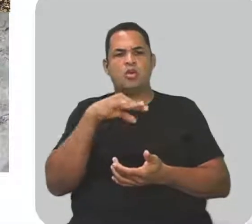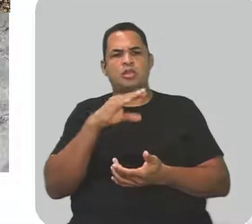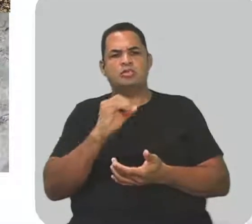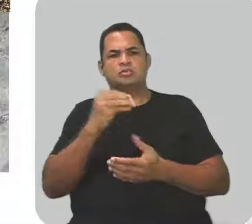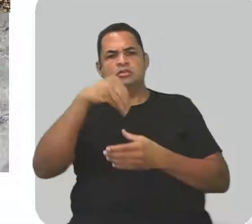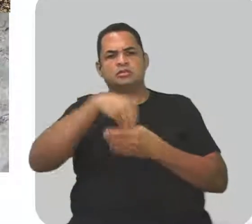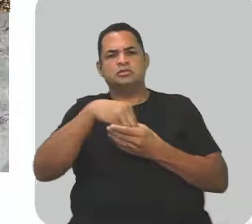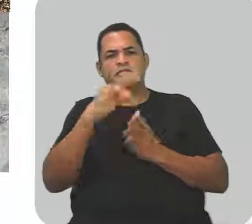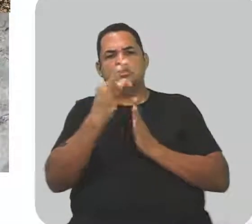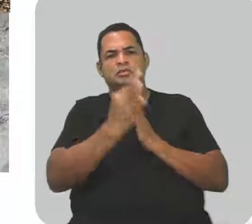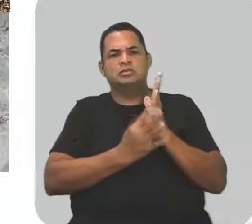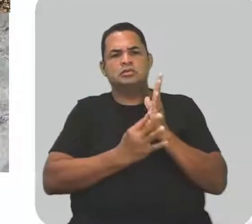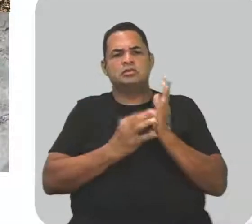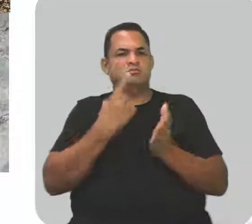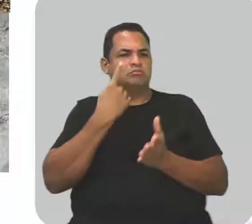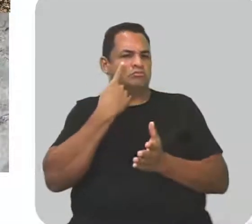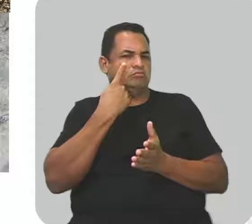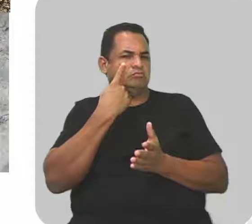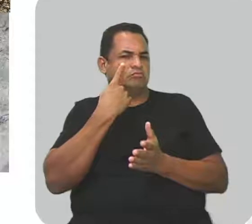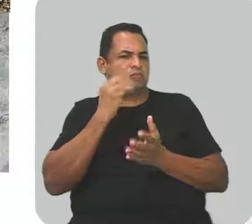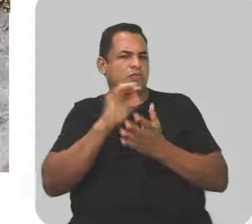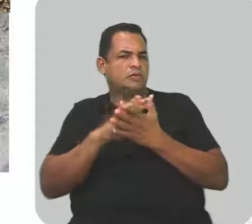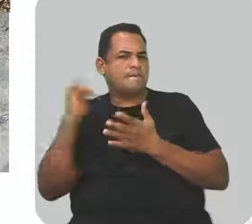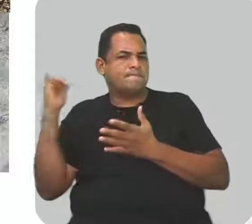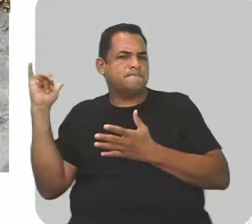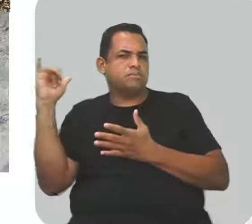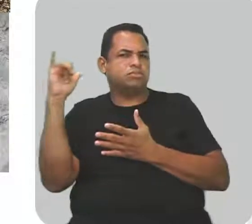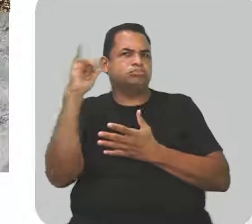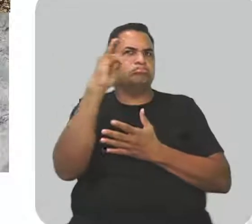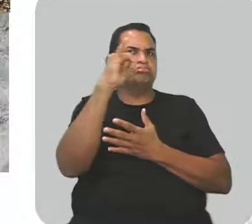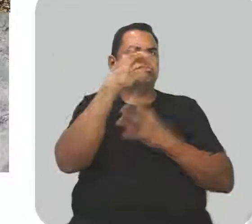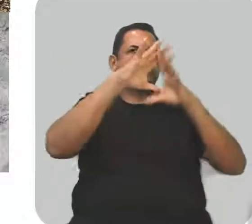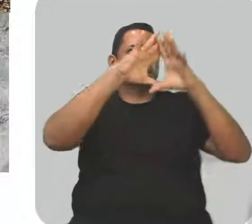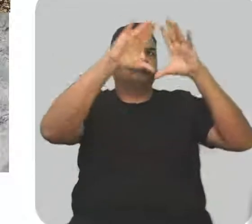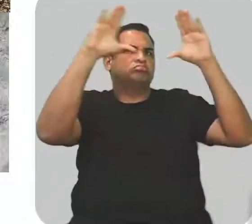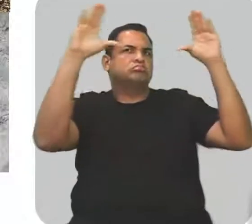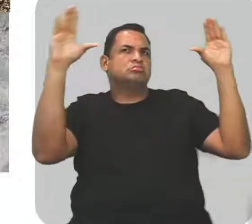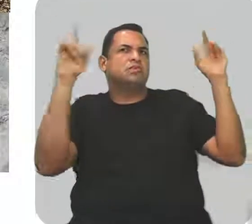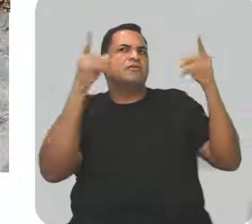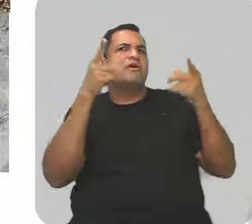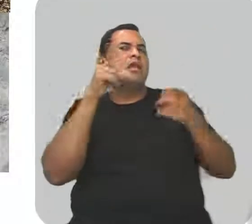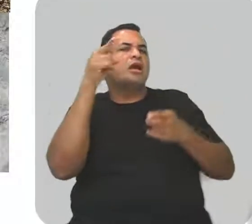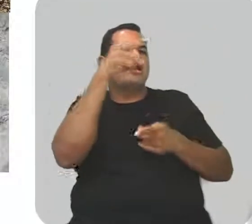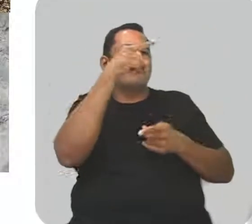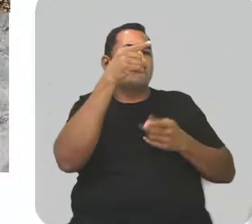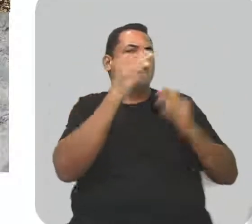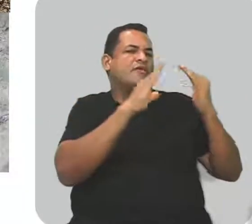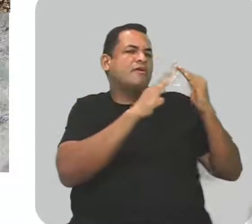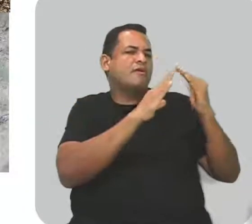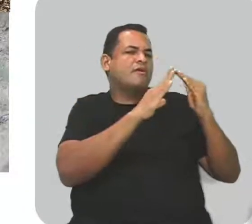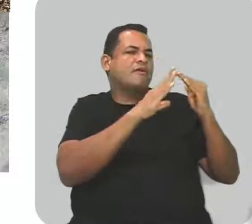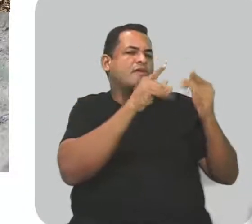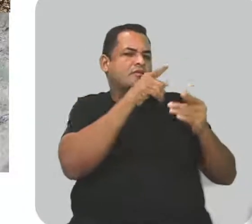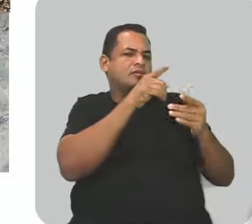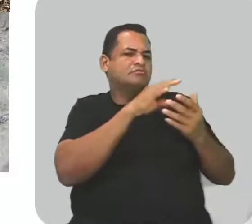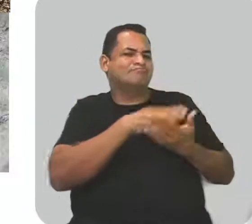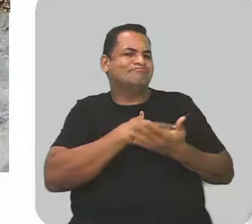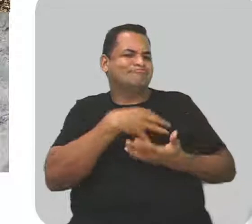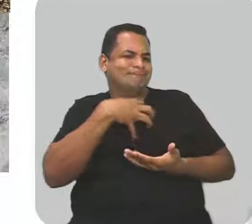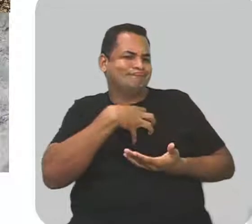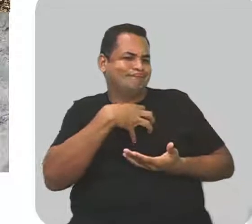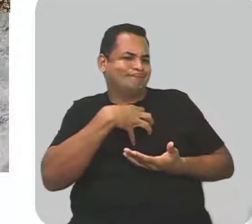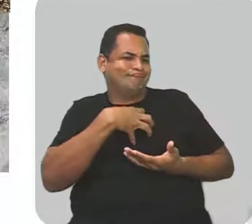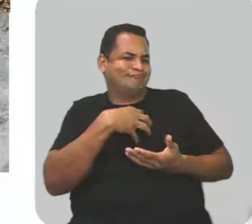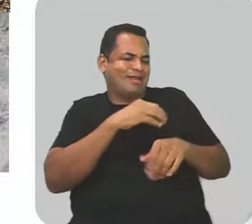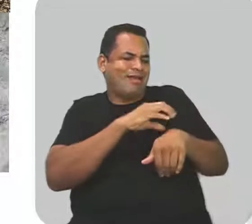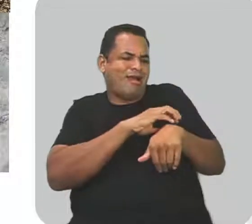no texto. Eu vejo um avião no céu que vai para onde você mora. Agora, eu sinto a toda hora, essa